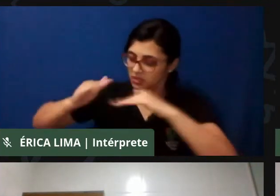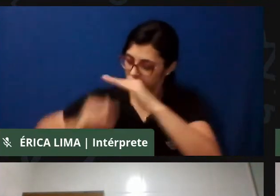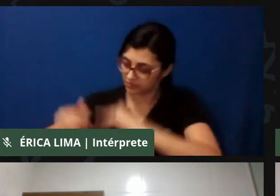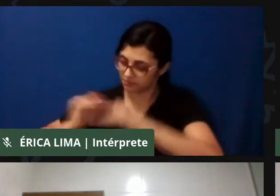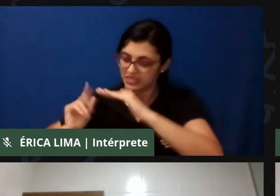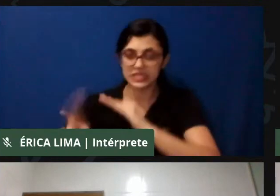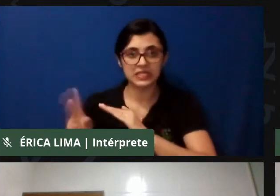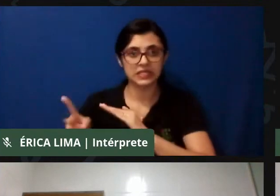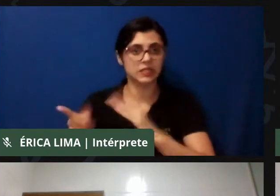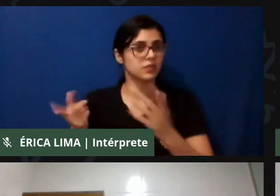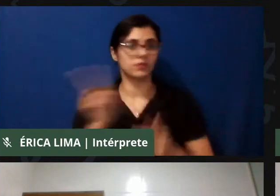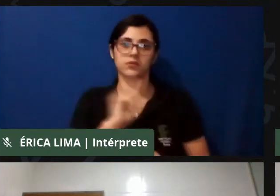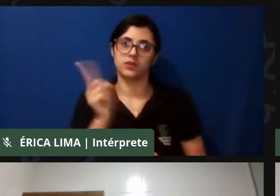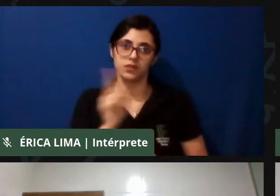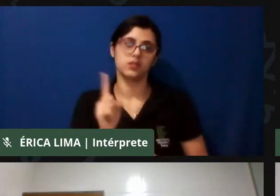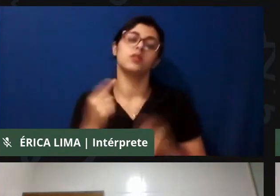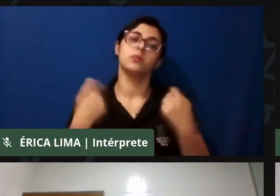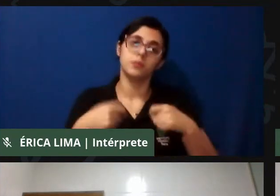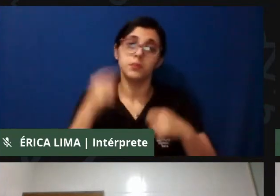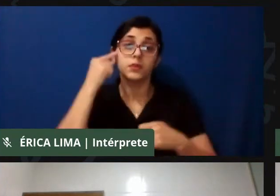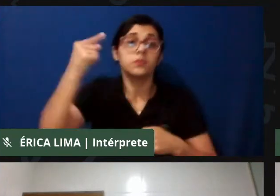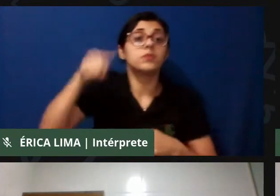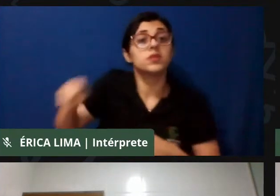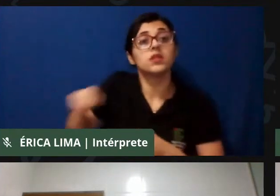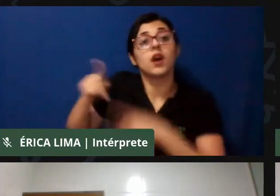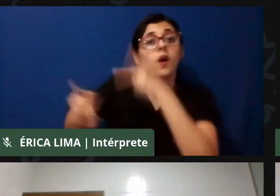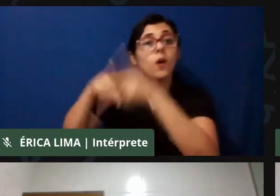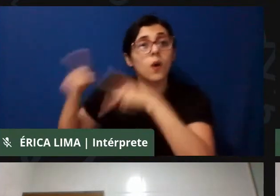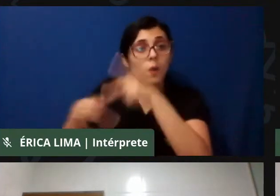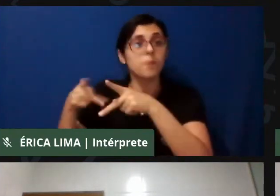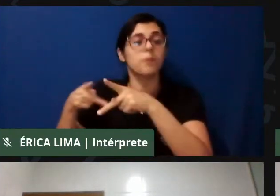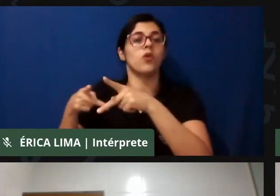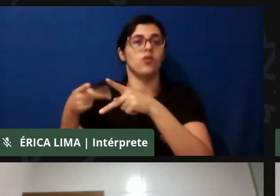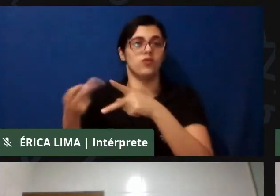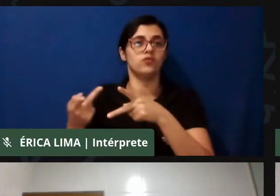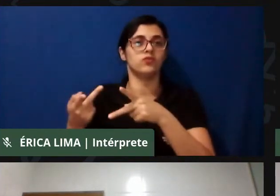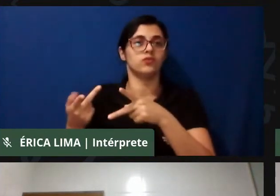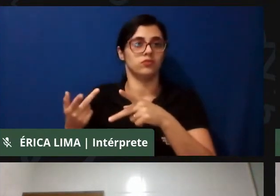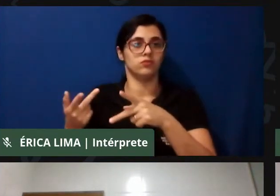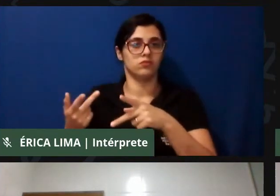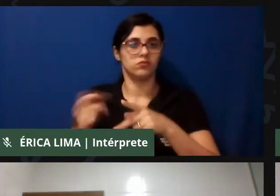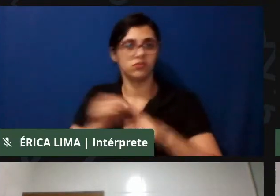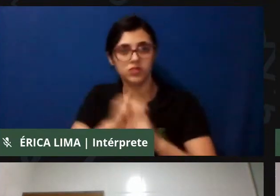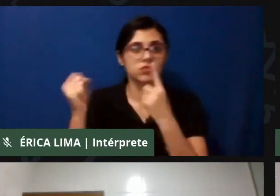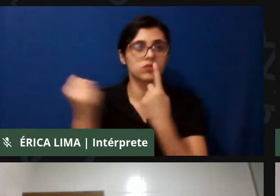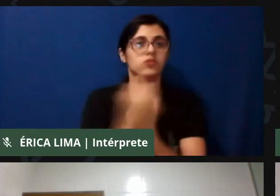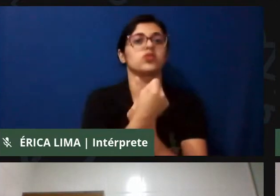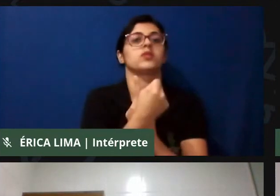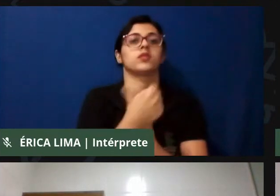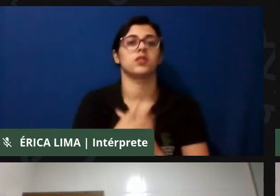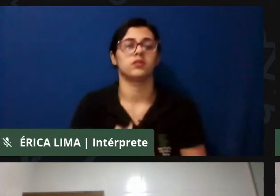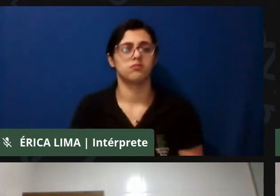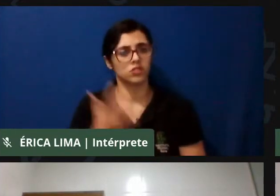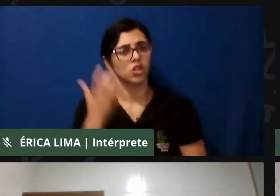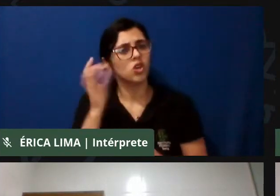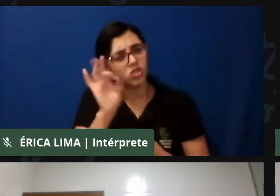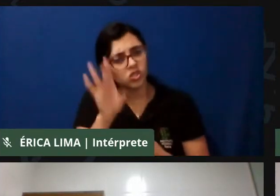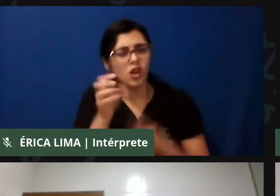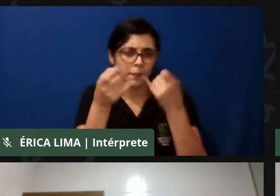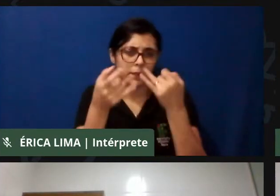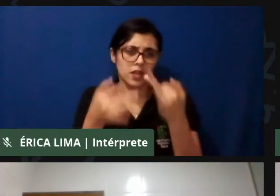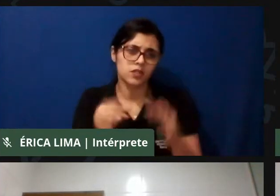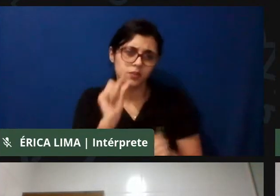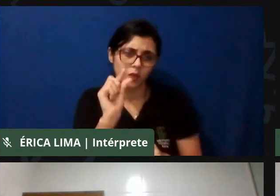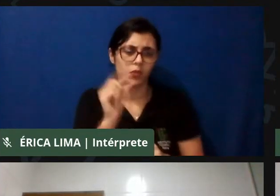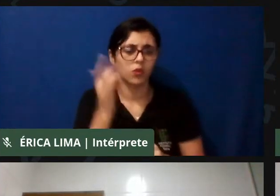comentar um pouco aí do, acho que a gente consegue falar mais depois. E aí, professor,